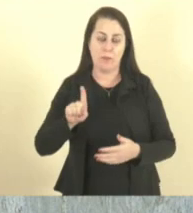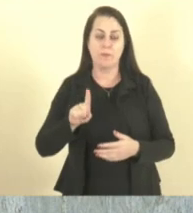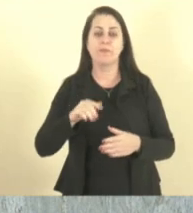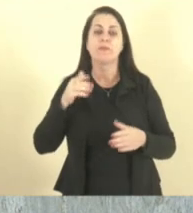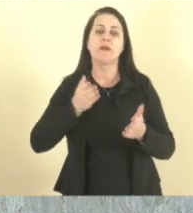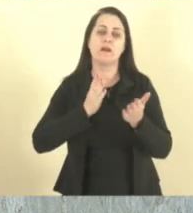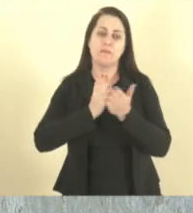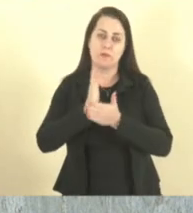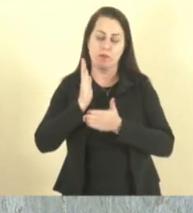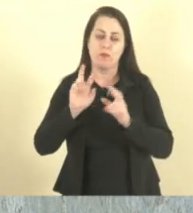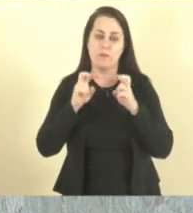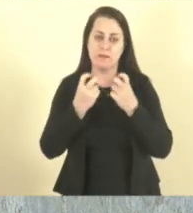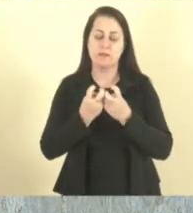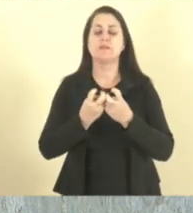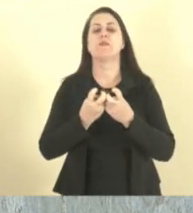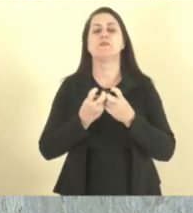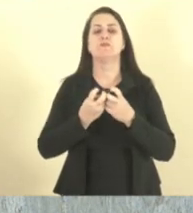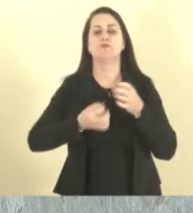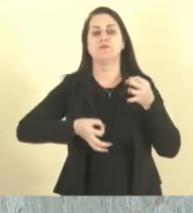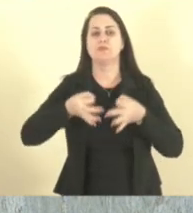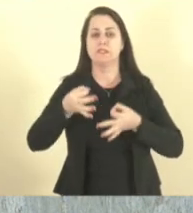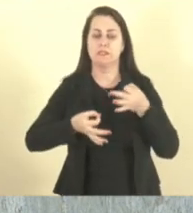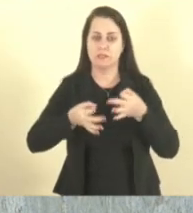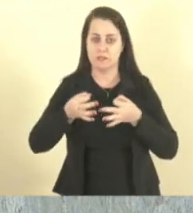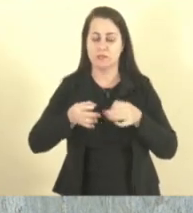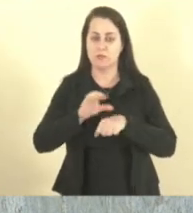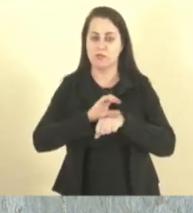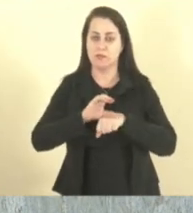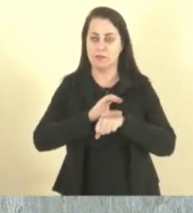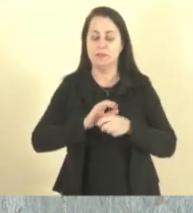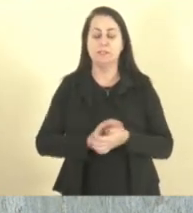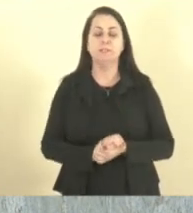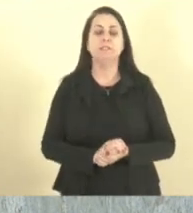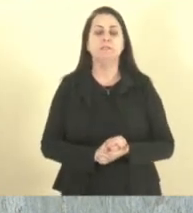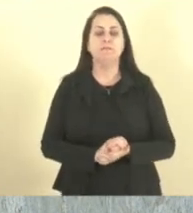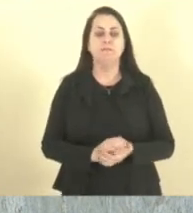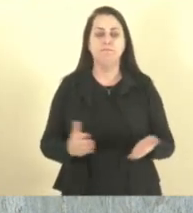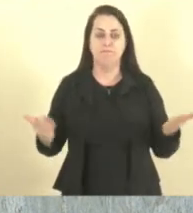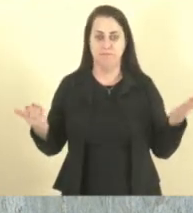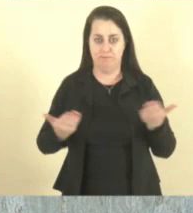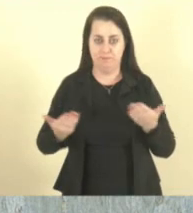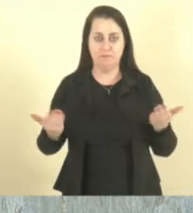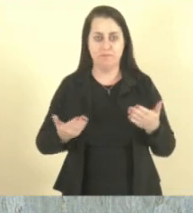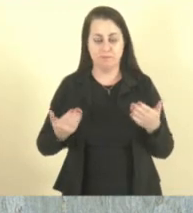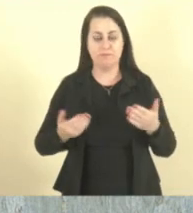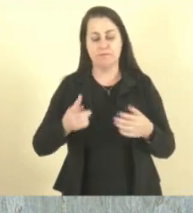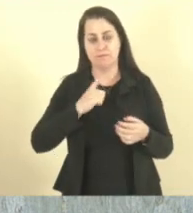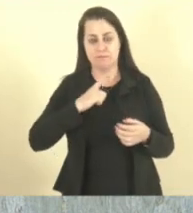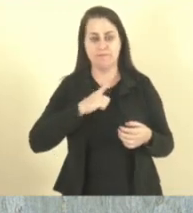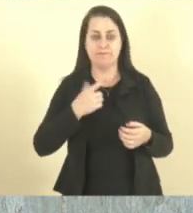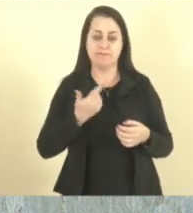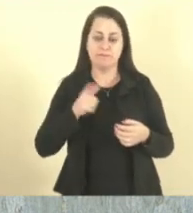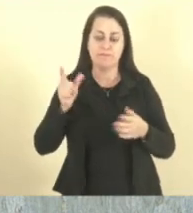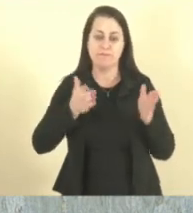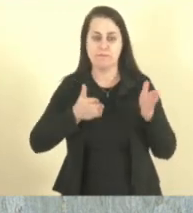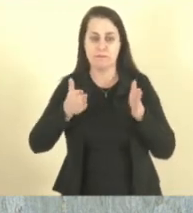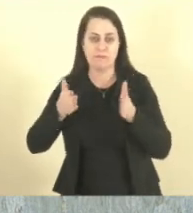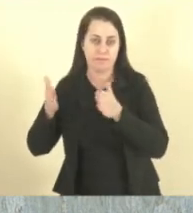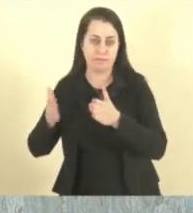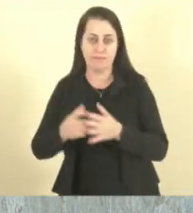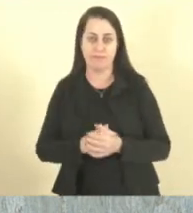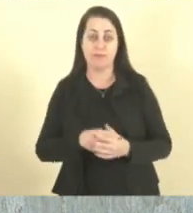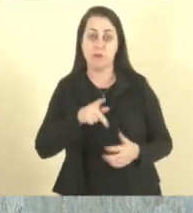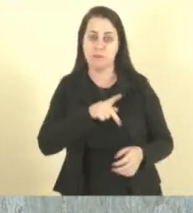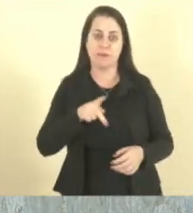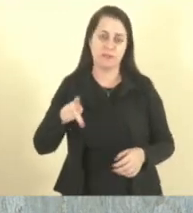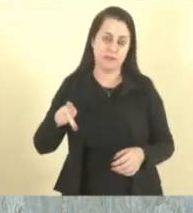Aprovado na Comissão de Constituição e Justiça, o projeto de resolução, que agora segue para as demais comissões. Mas, provavelmente, o presidente